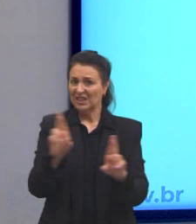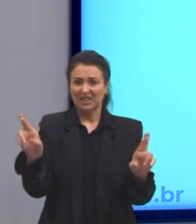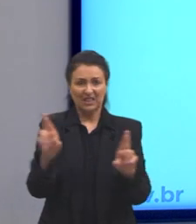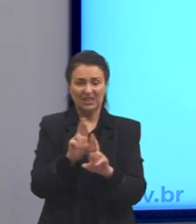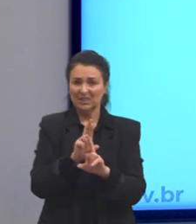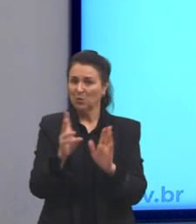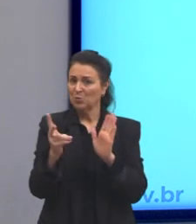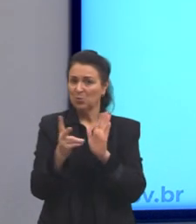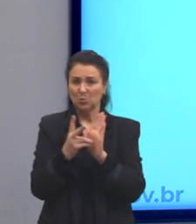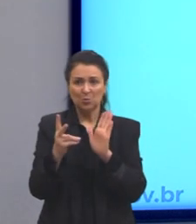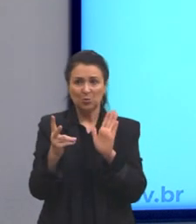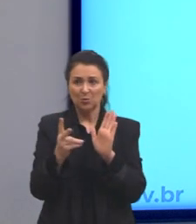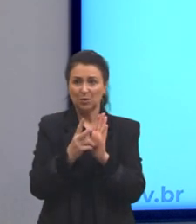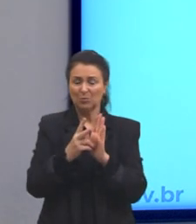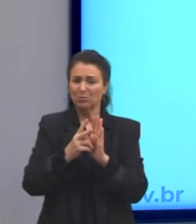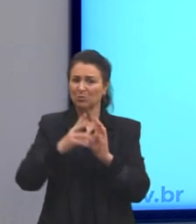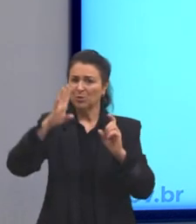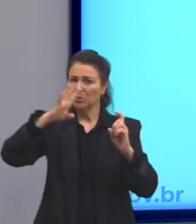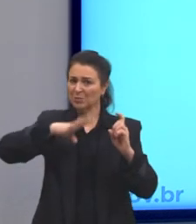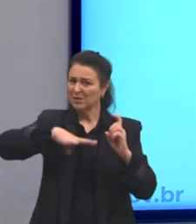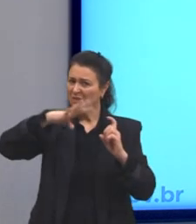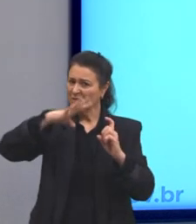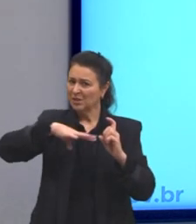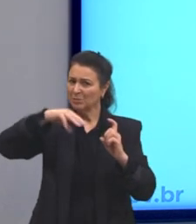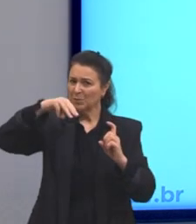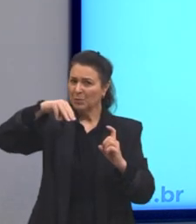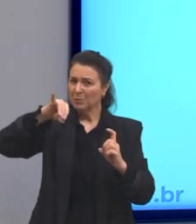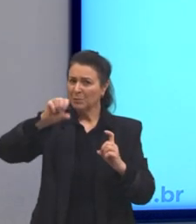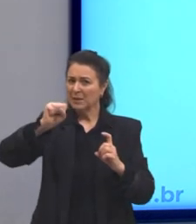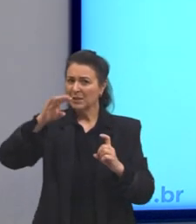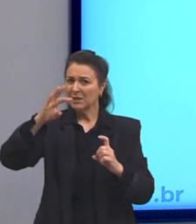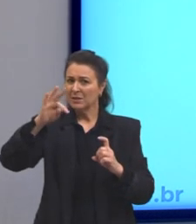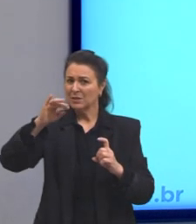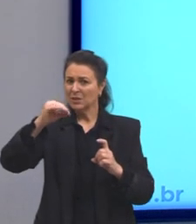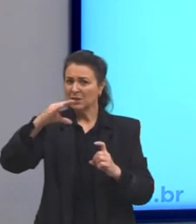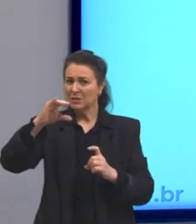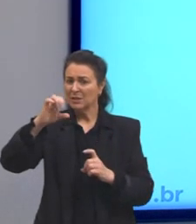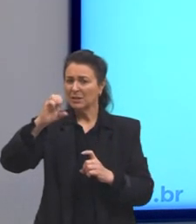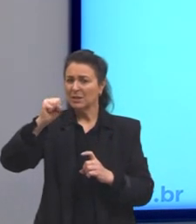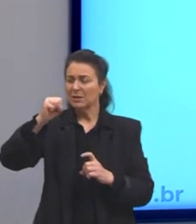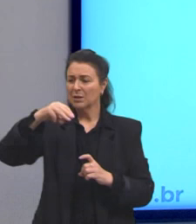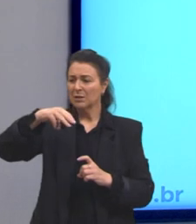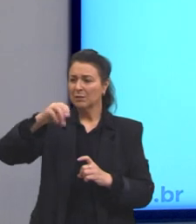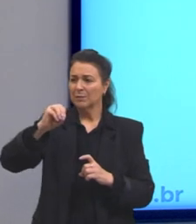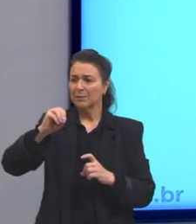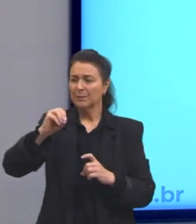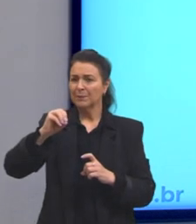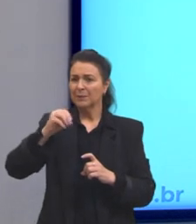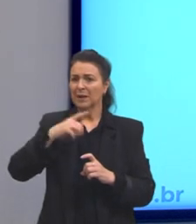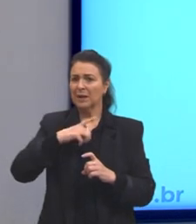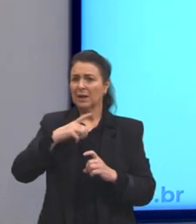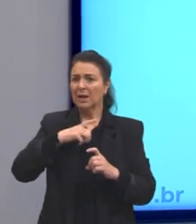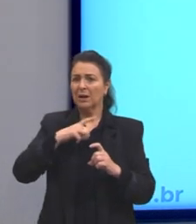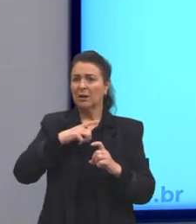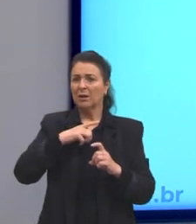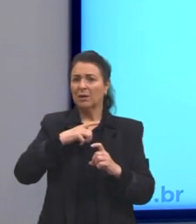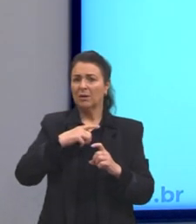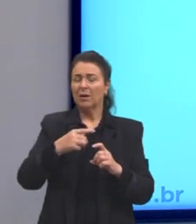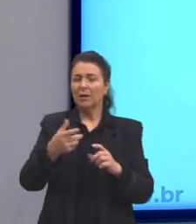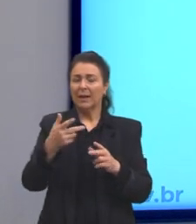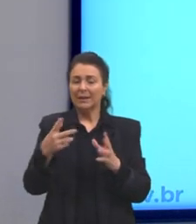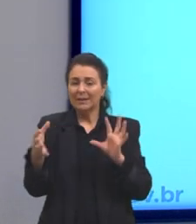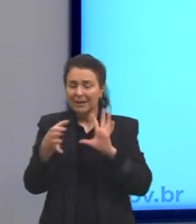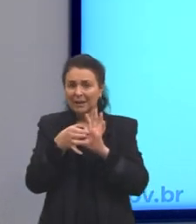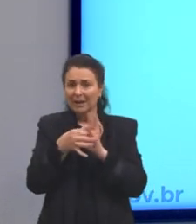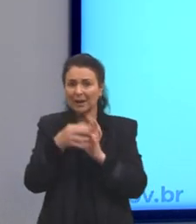excluir. O misticismo. Lembra que eu falei que o arcadismo está totalmente ligado à questão da razão,